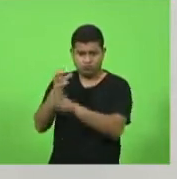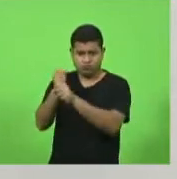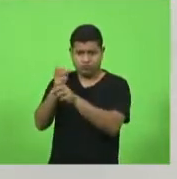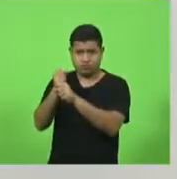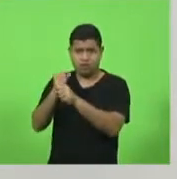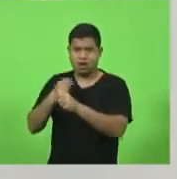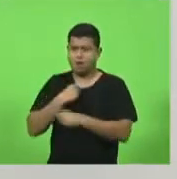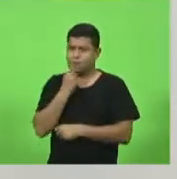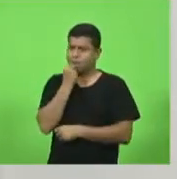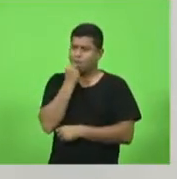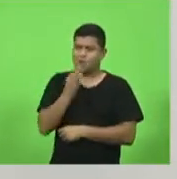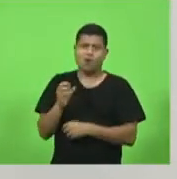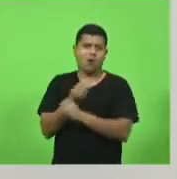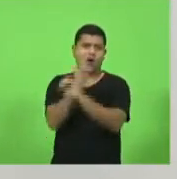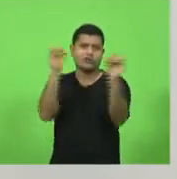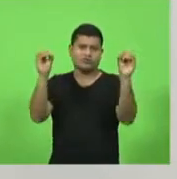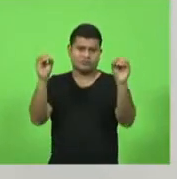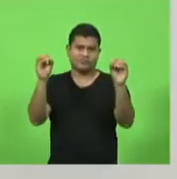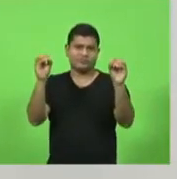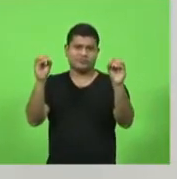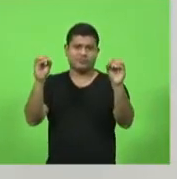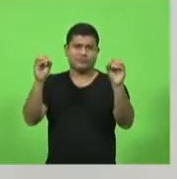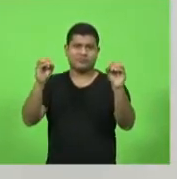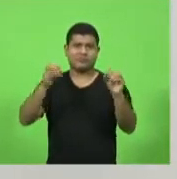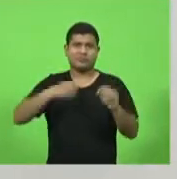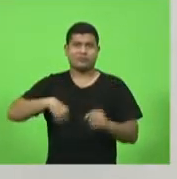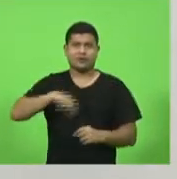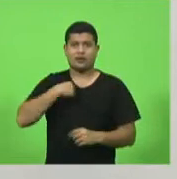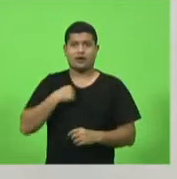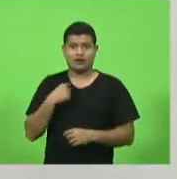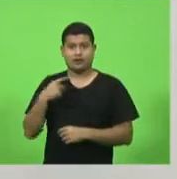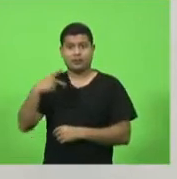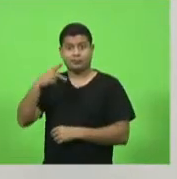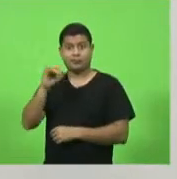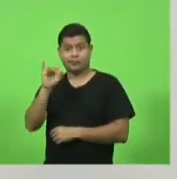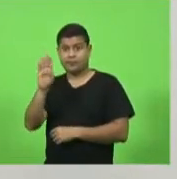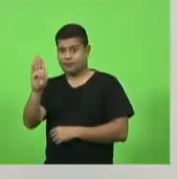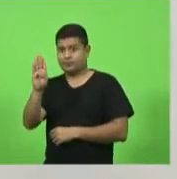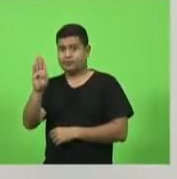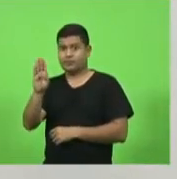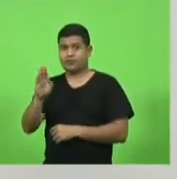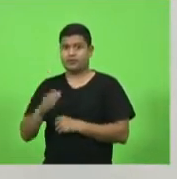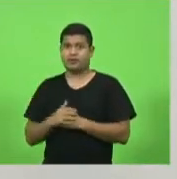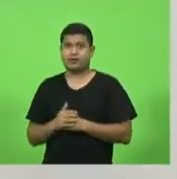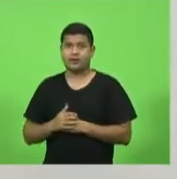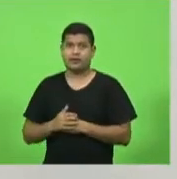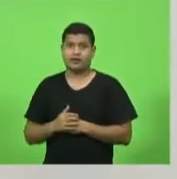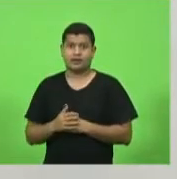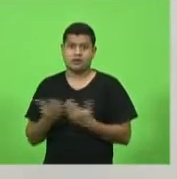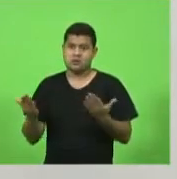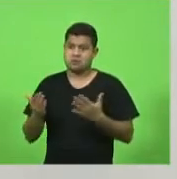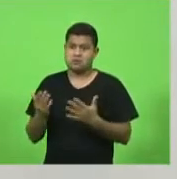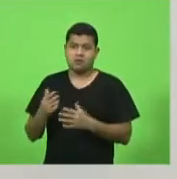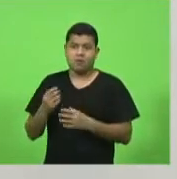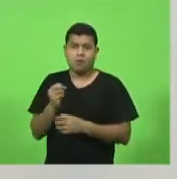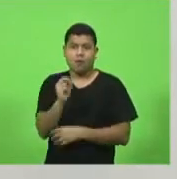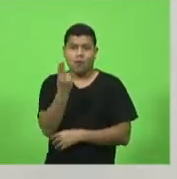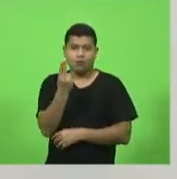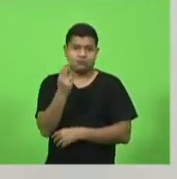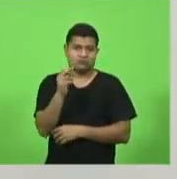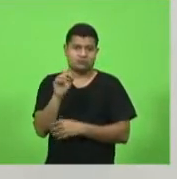maravilha. Para nós, é, deputado? Toca de pau. Vamos fazer pelo PIB? Vamos fazer por número de habitantes? Melhor ainda.